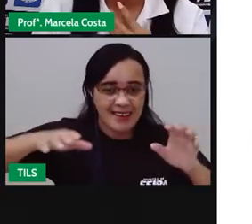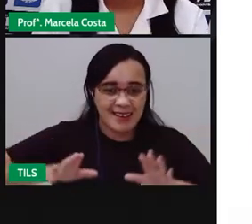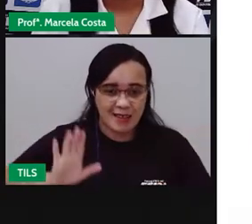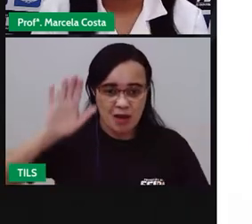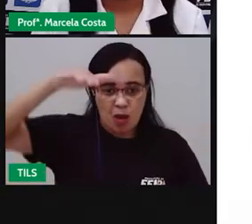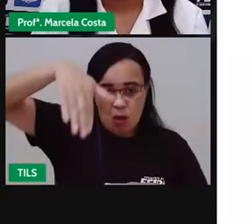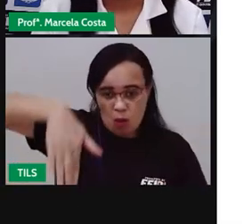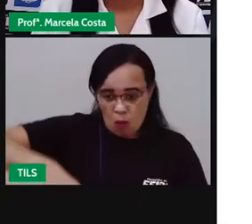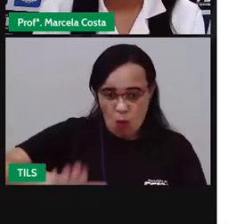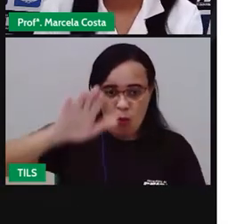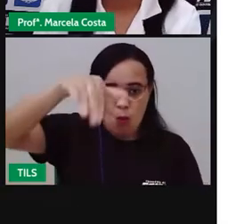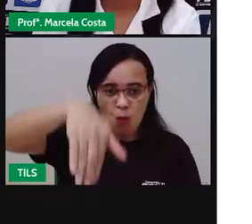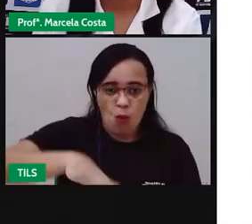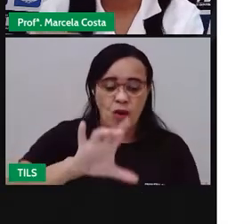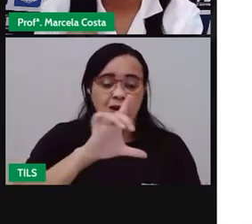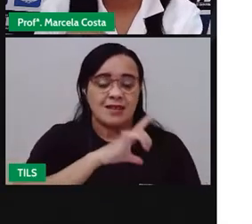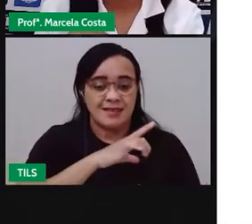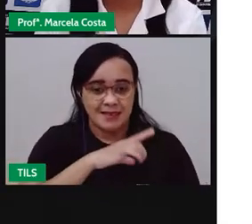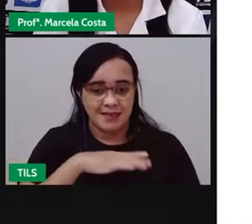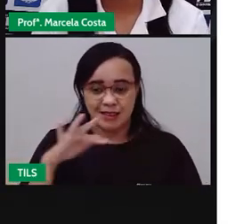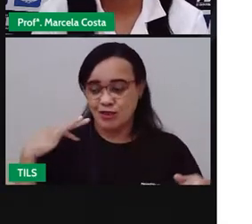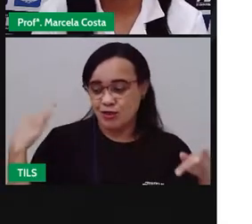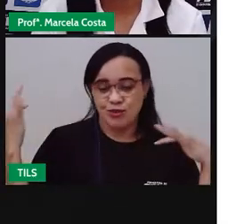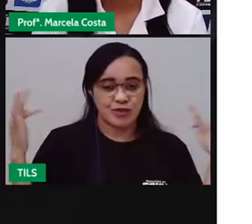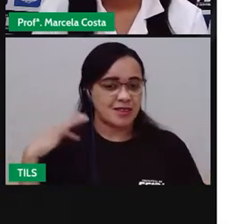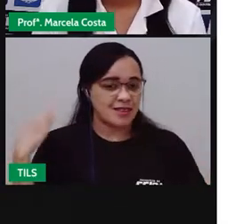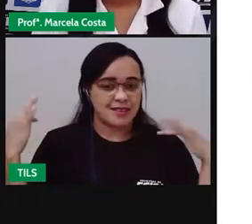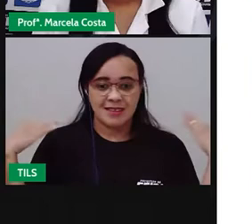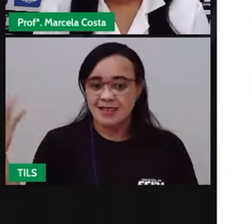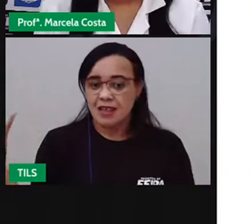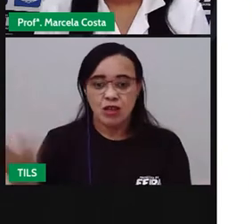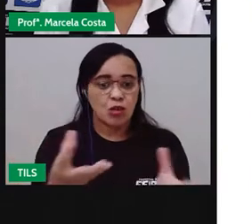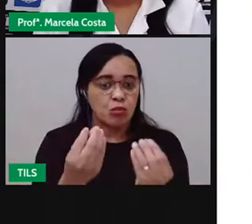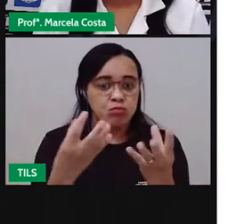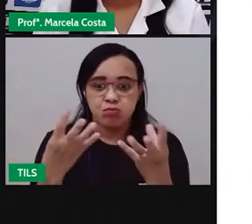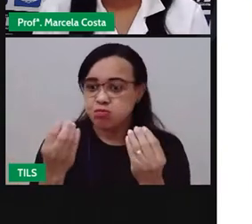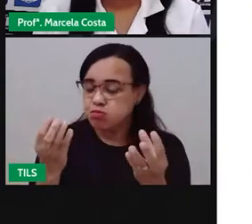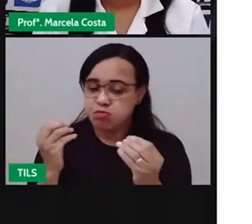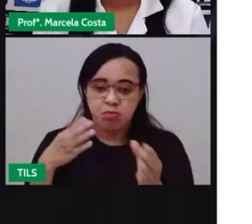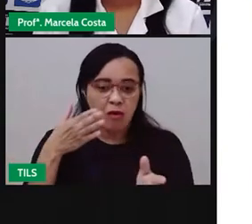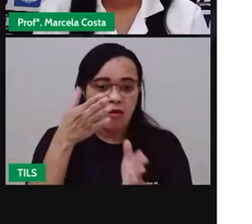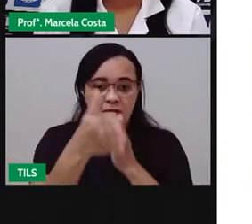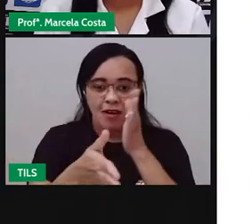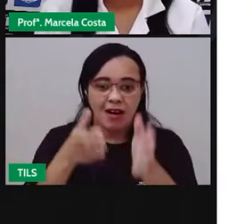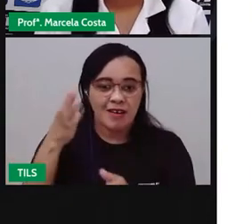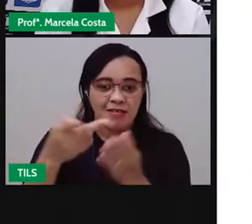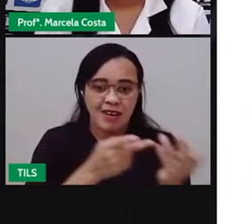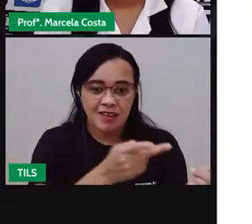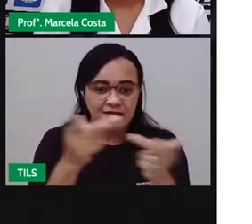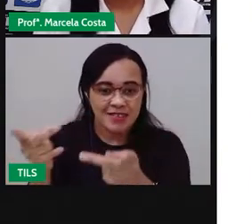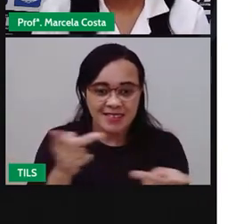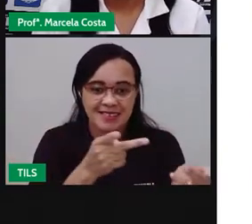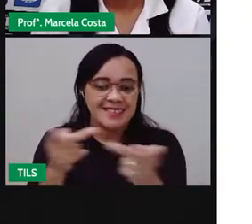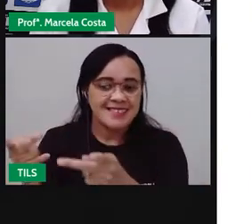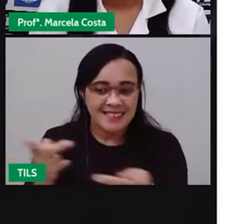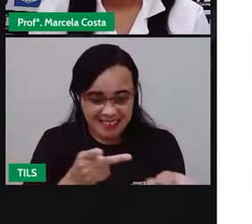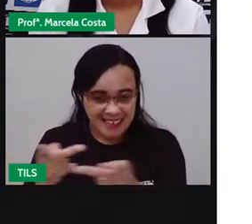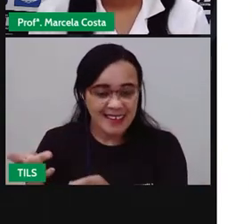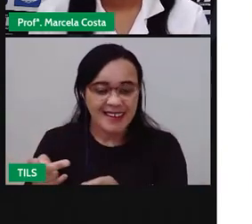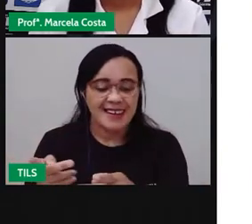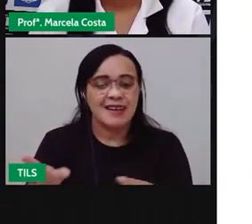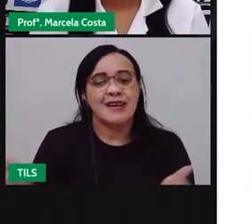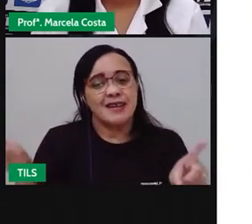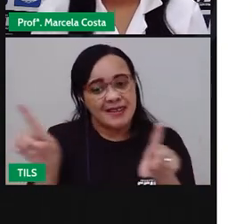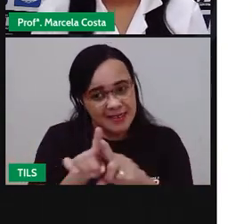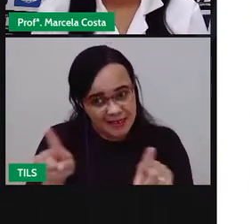turística, que atrai turistas do mundo todo para aquela região. E o